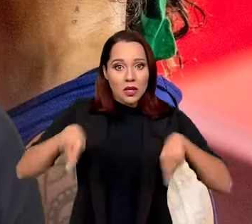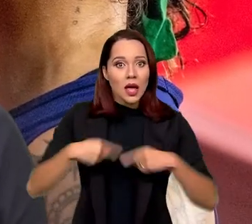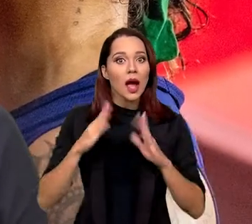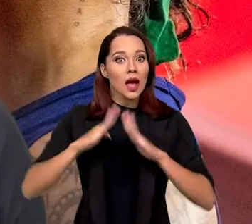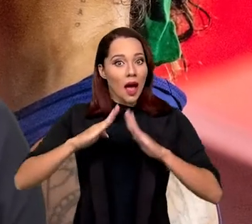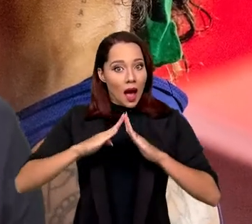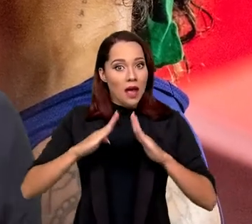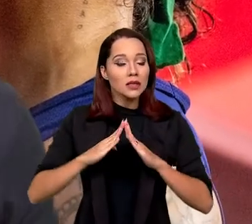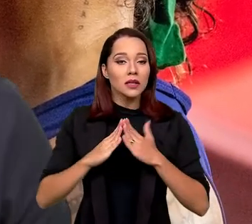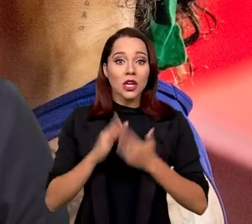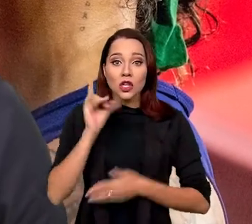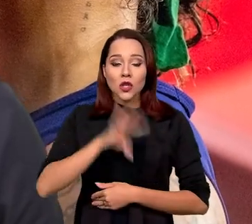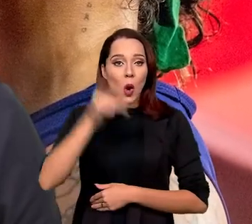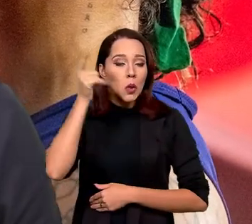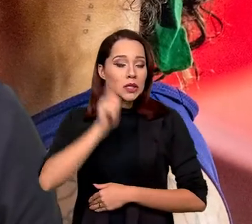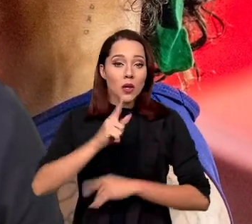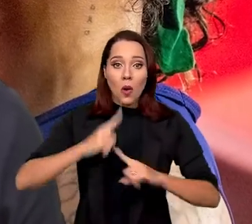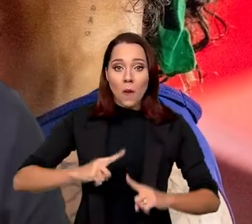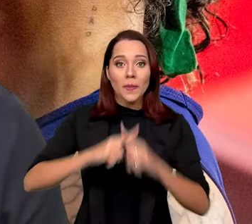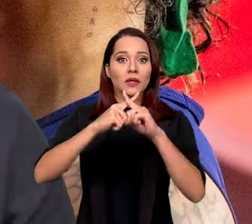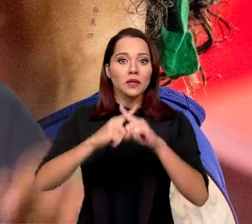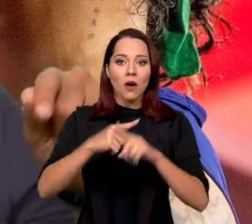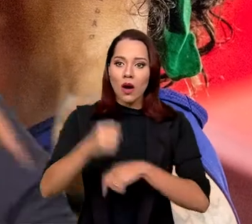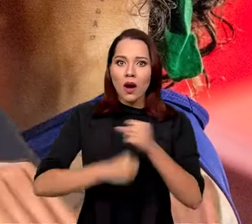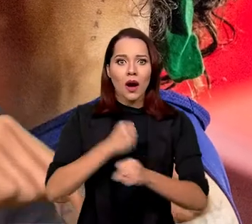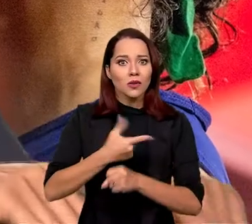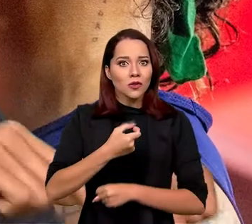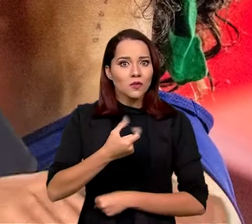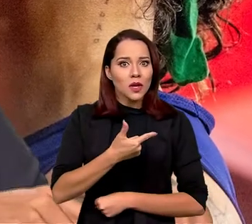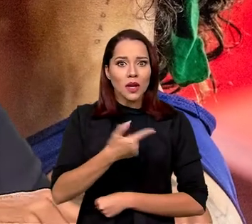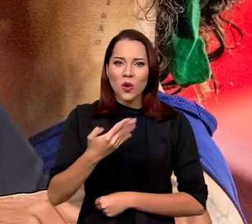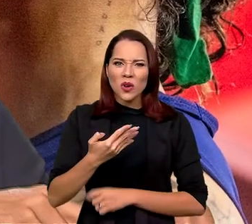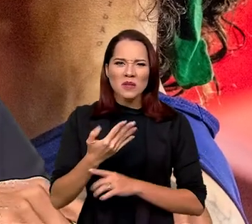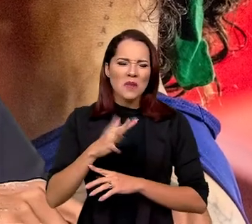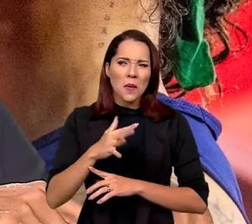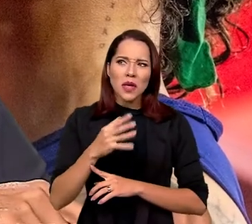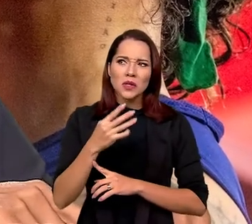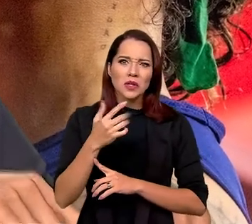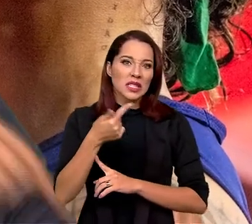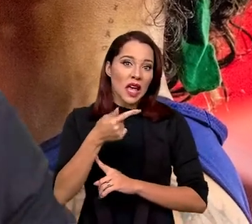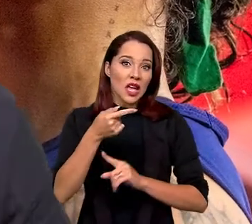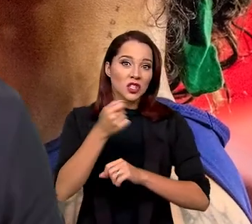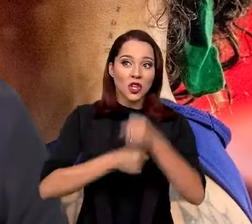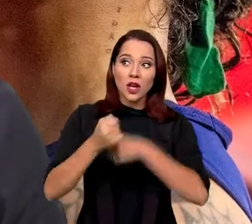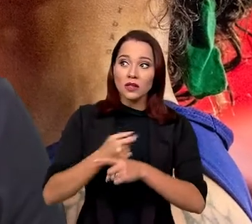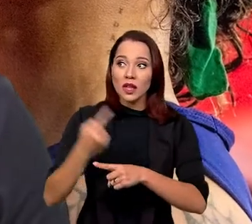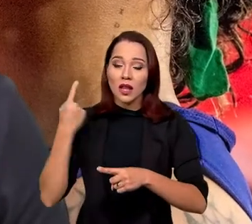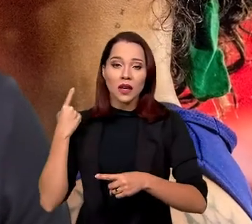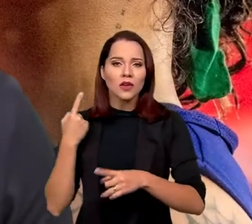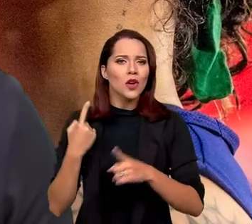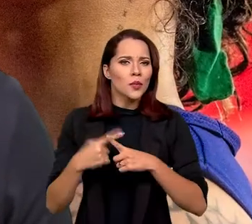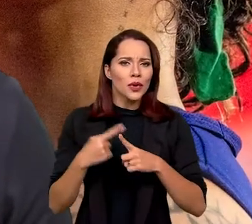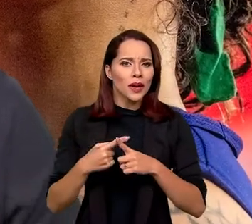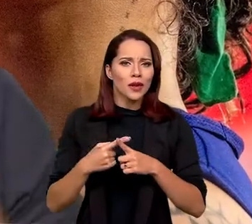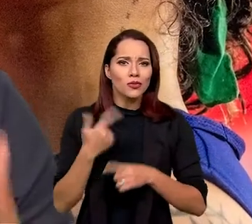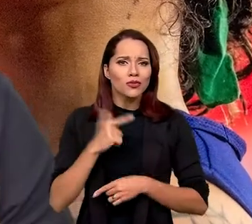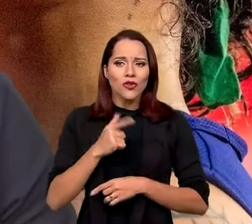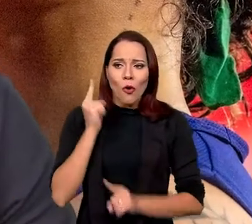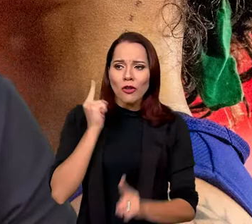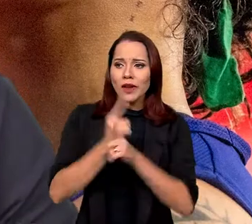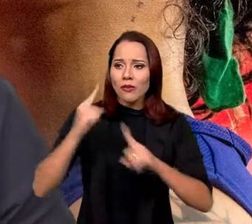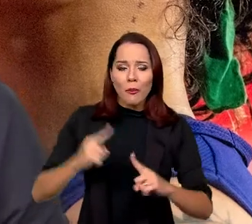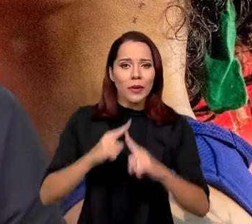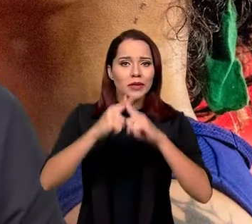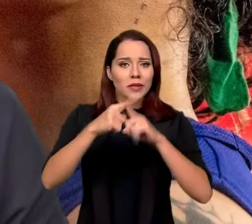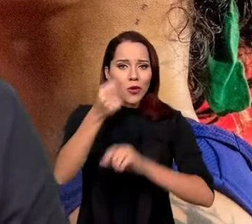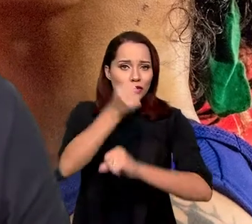garagem de casa e só foi conseguir competir em 2014, coisa de 7 anos atrás, porque não conseguia